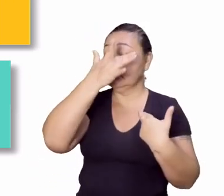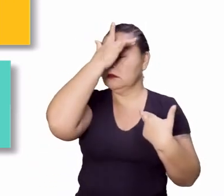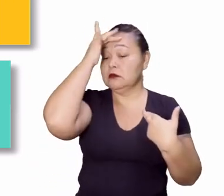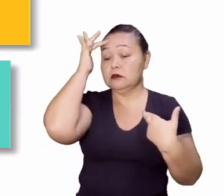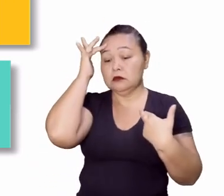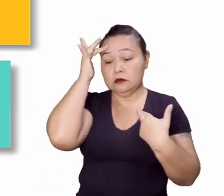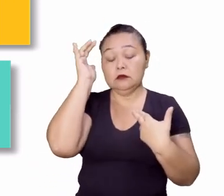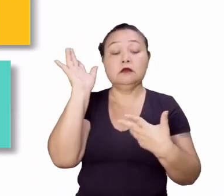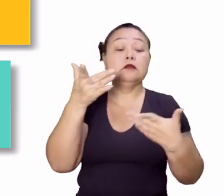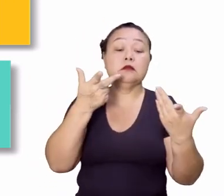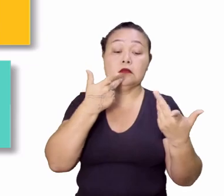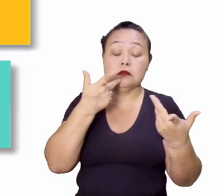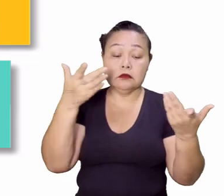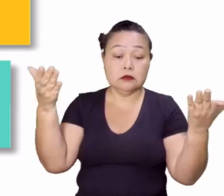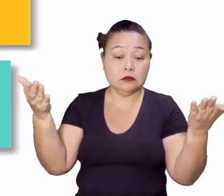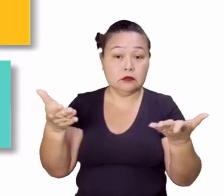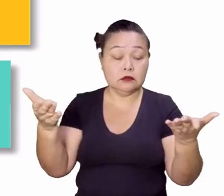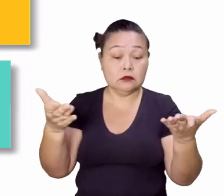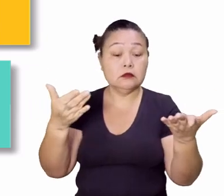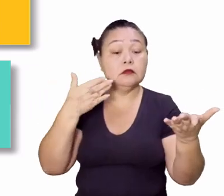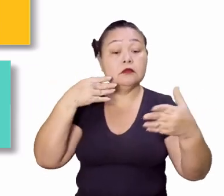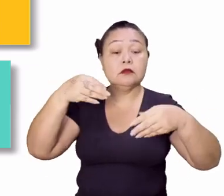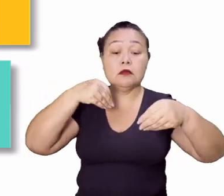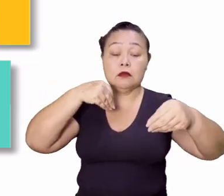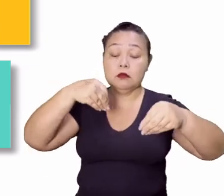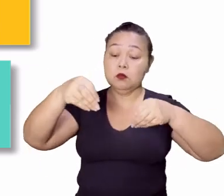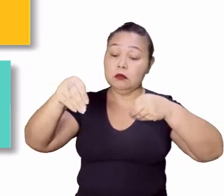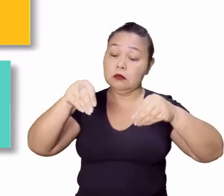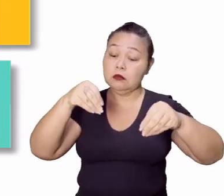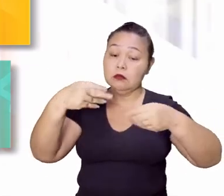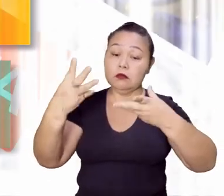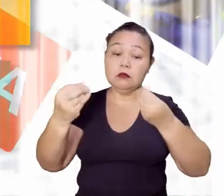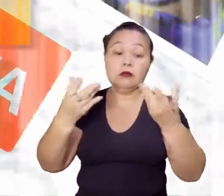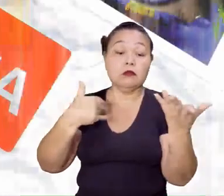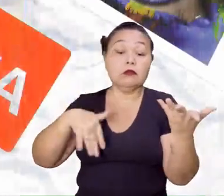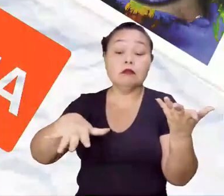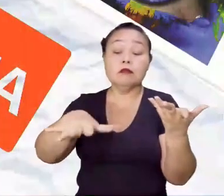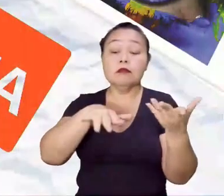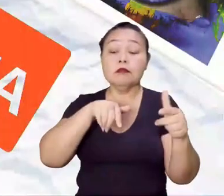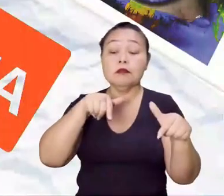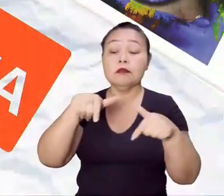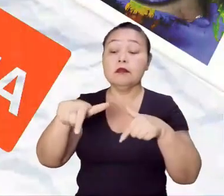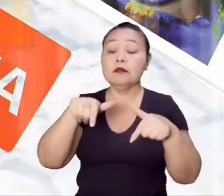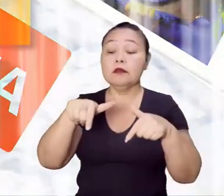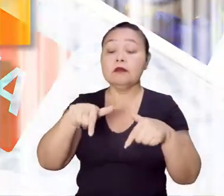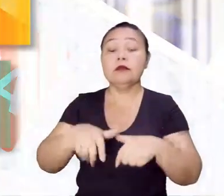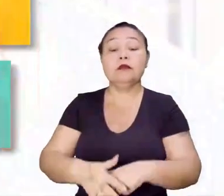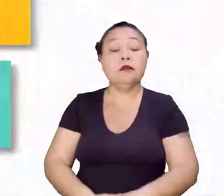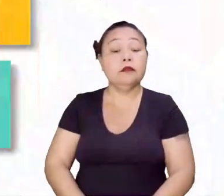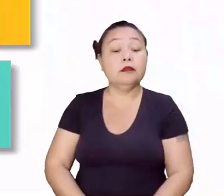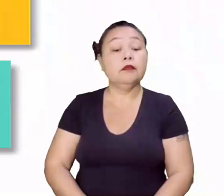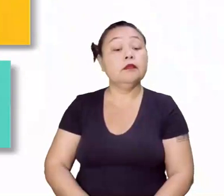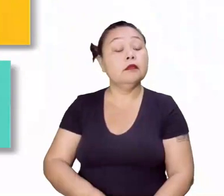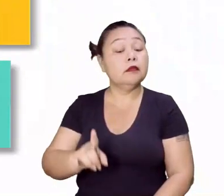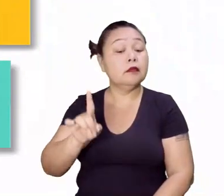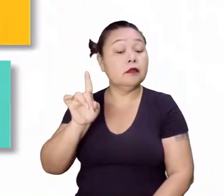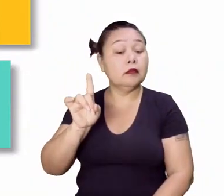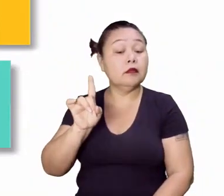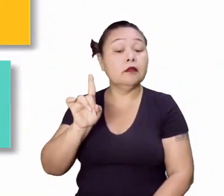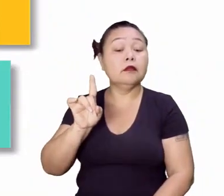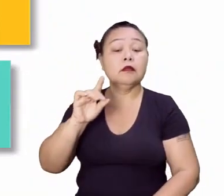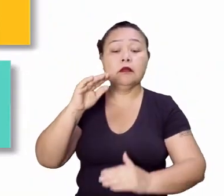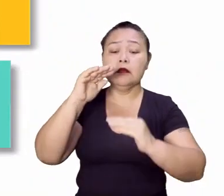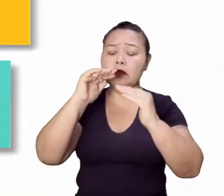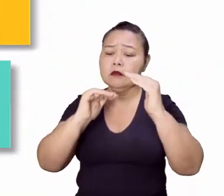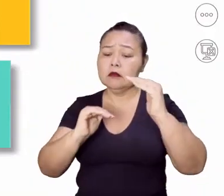vai falar mais sobre isso hoje, sobre a flexibilização, né, do mundo do trabalho, e sobre a